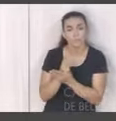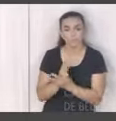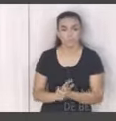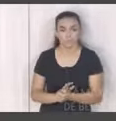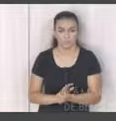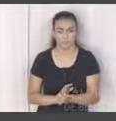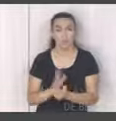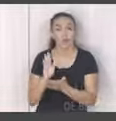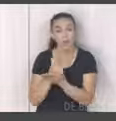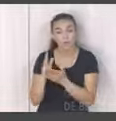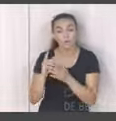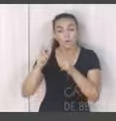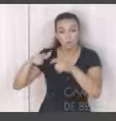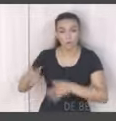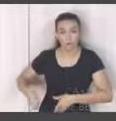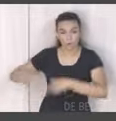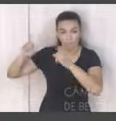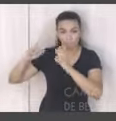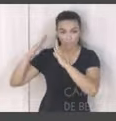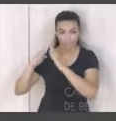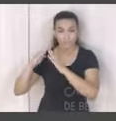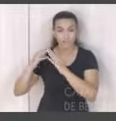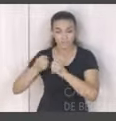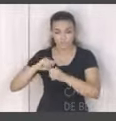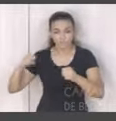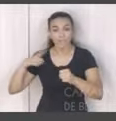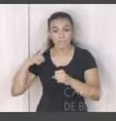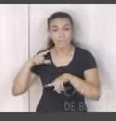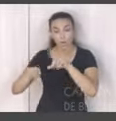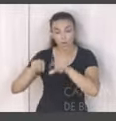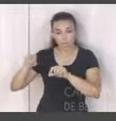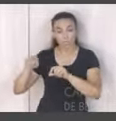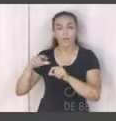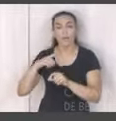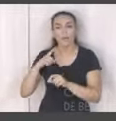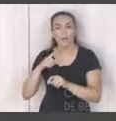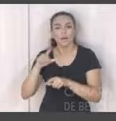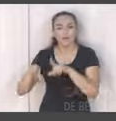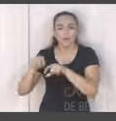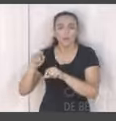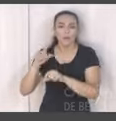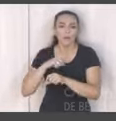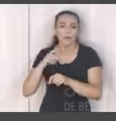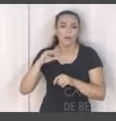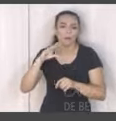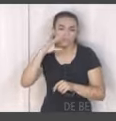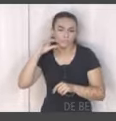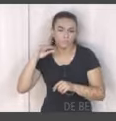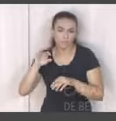alguns condomínios tem contratado aí praça seletiva tem contratado aí catadores